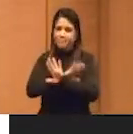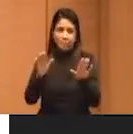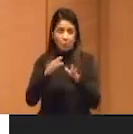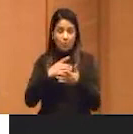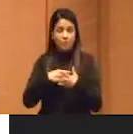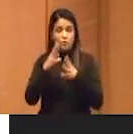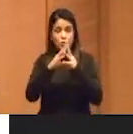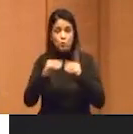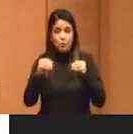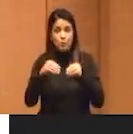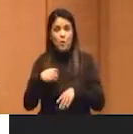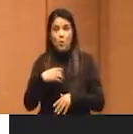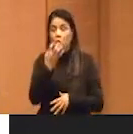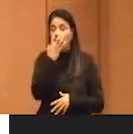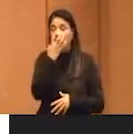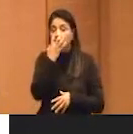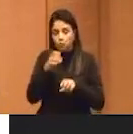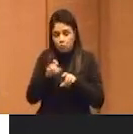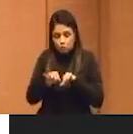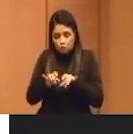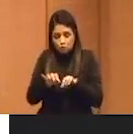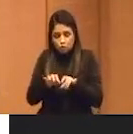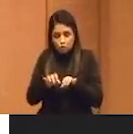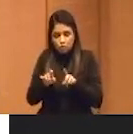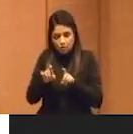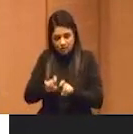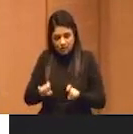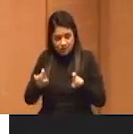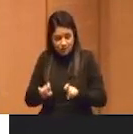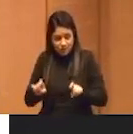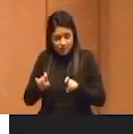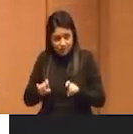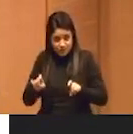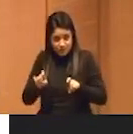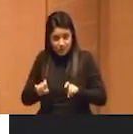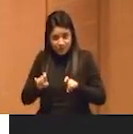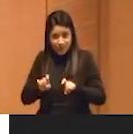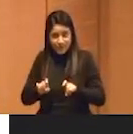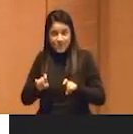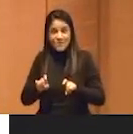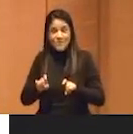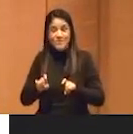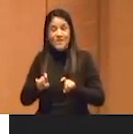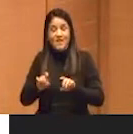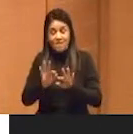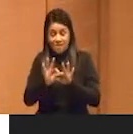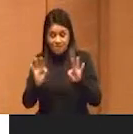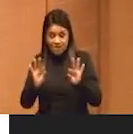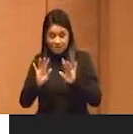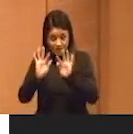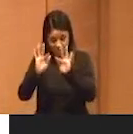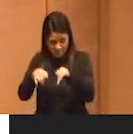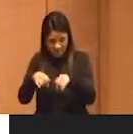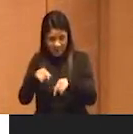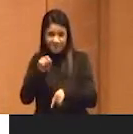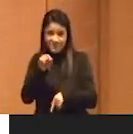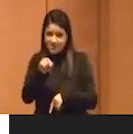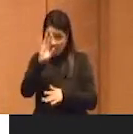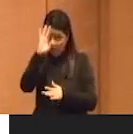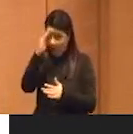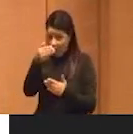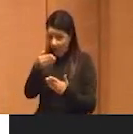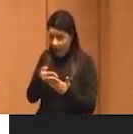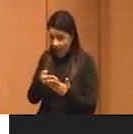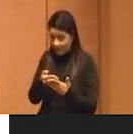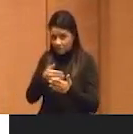que era um cachorro digitando num teclado, e aí terminava dizendo, é, se você acredita